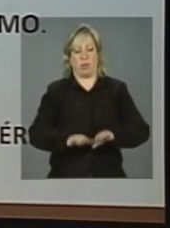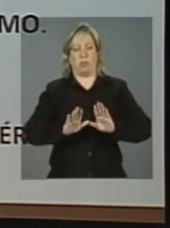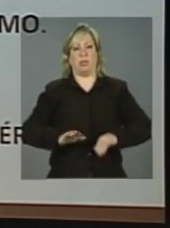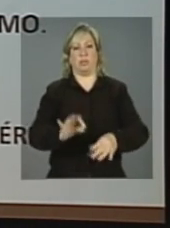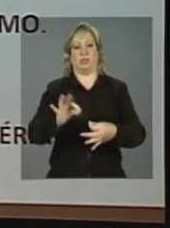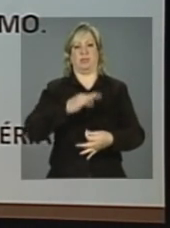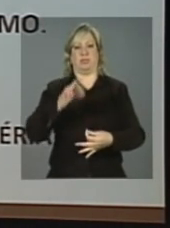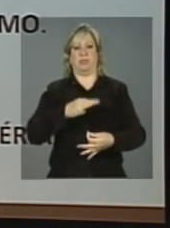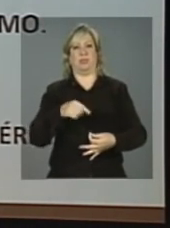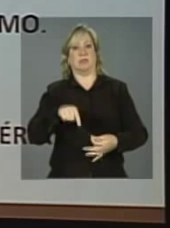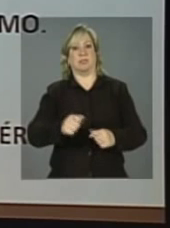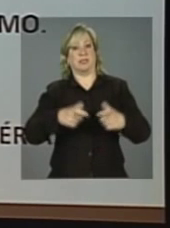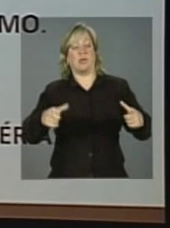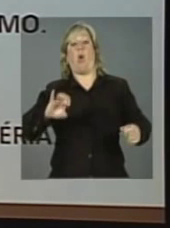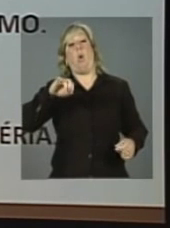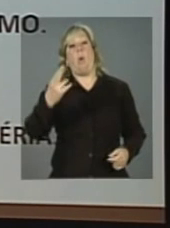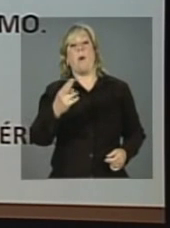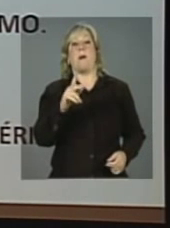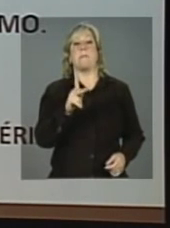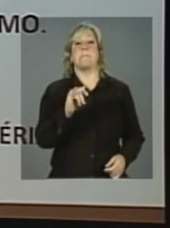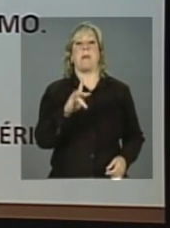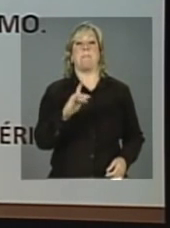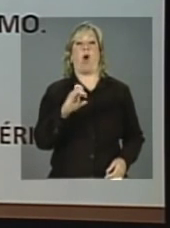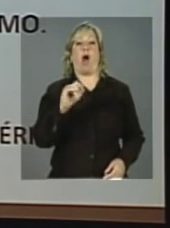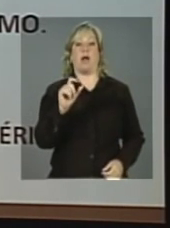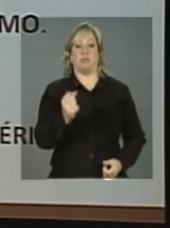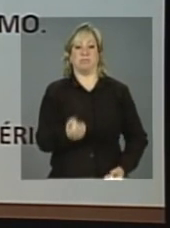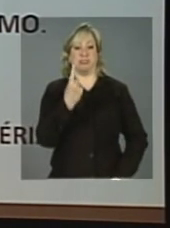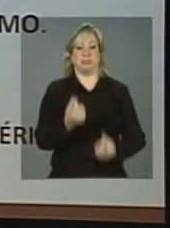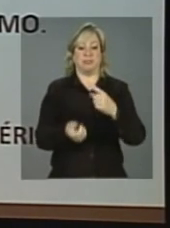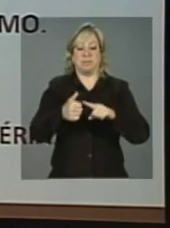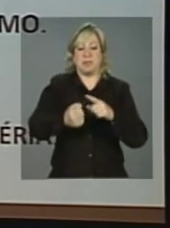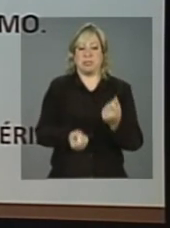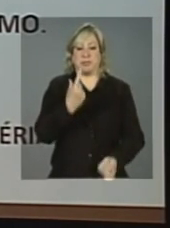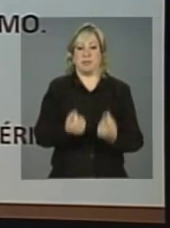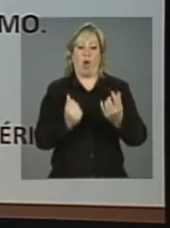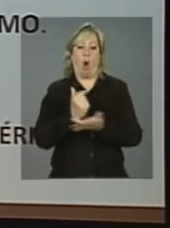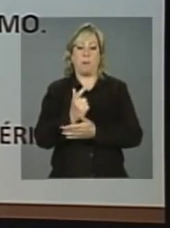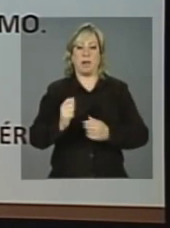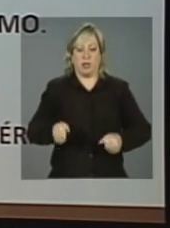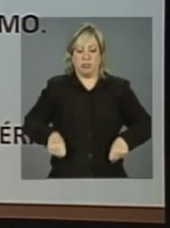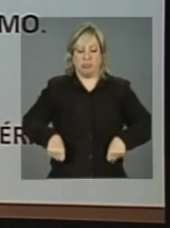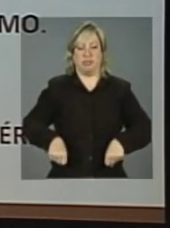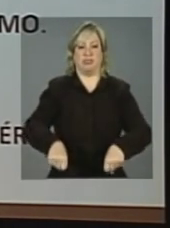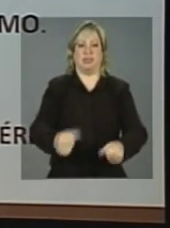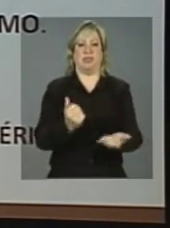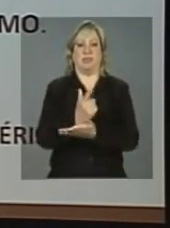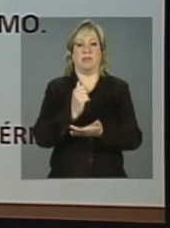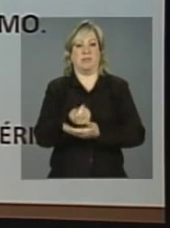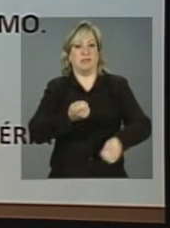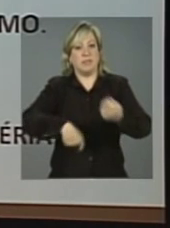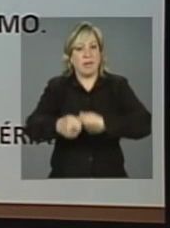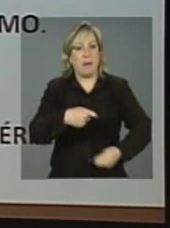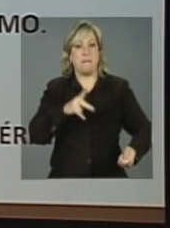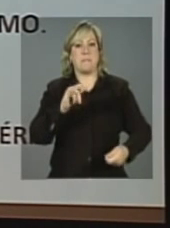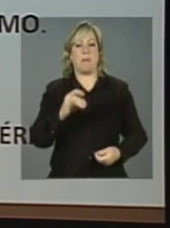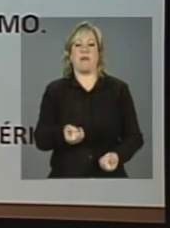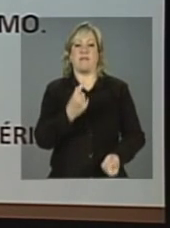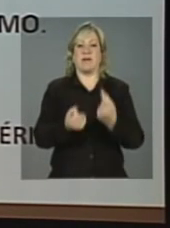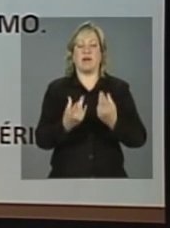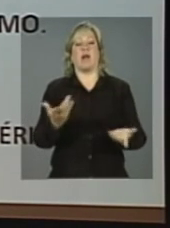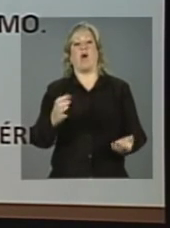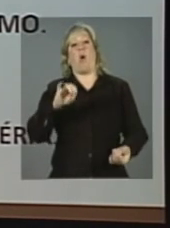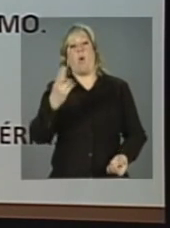a sua renda. É o pipoqueiro que compra um novo carrinho de pipoca. É a confeiteira que